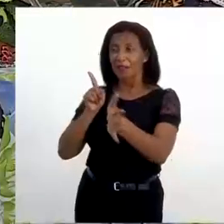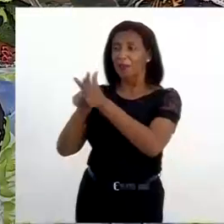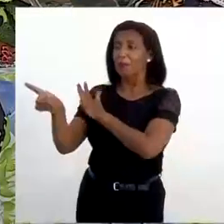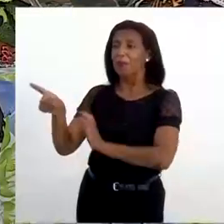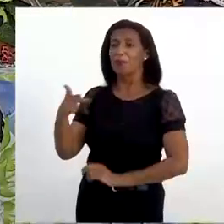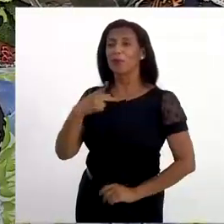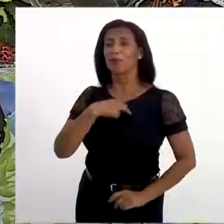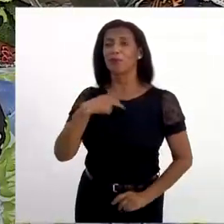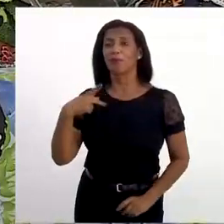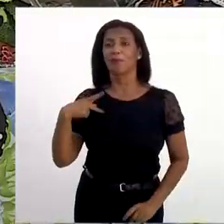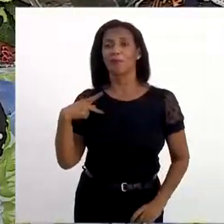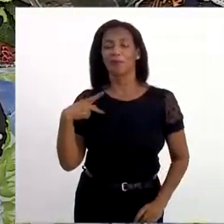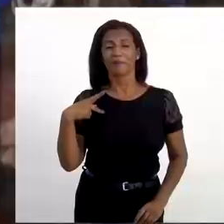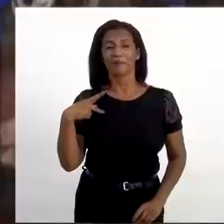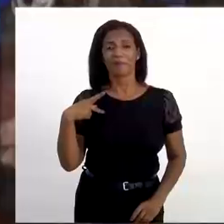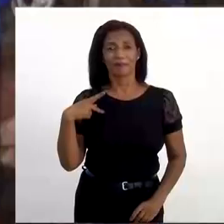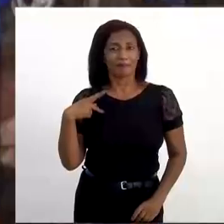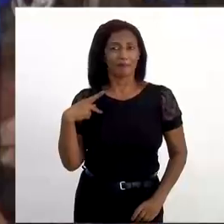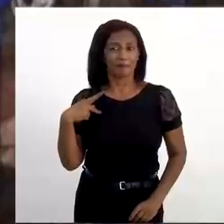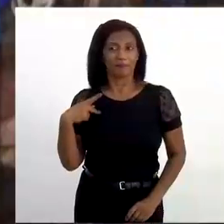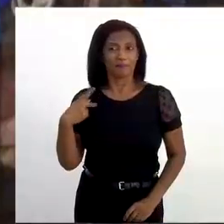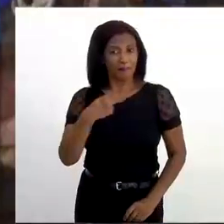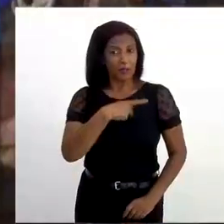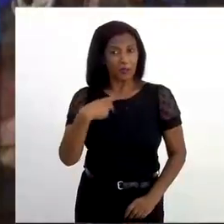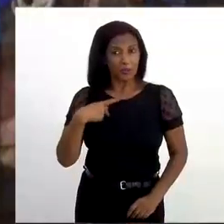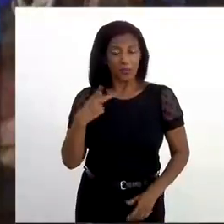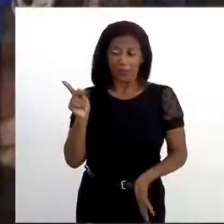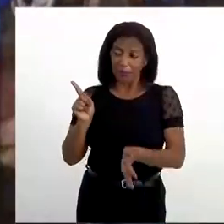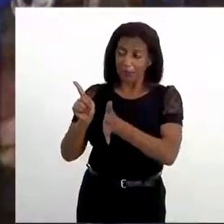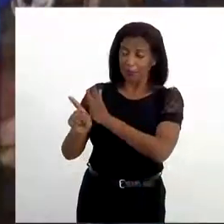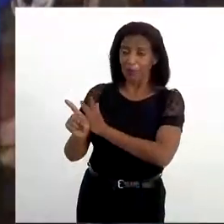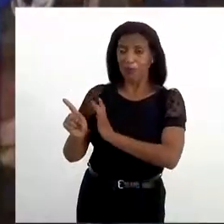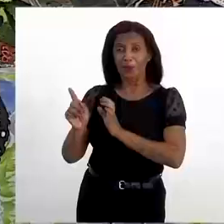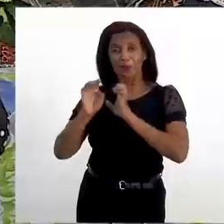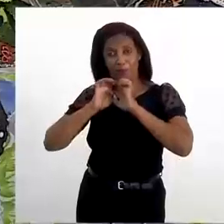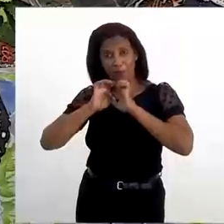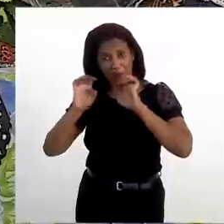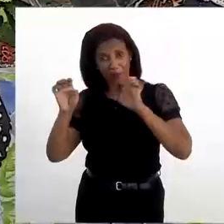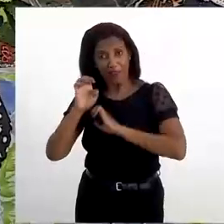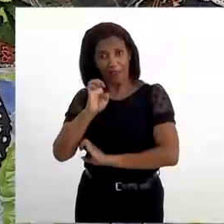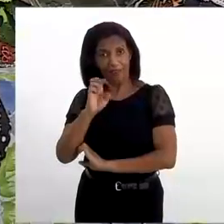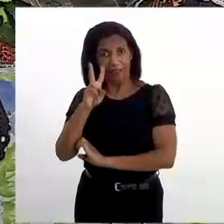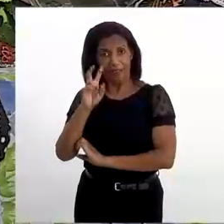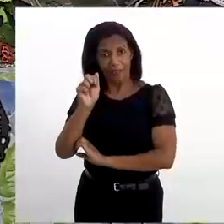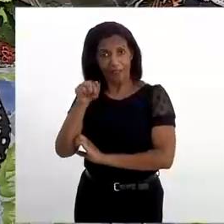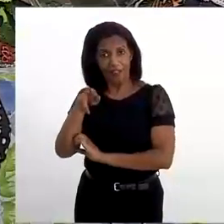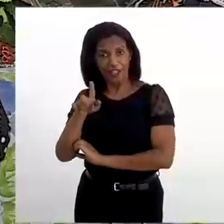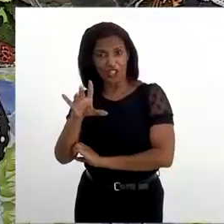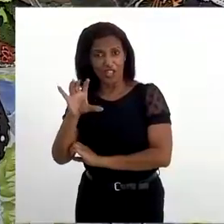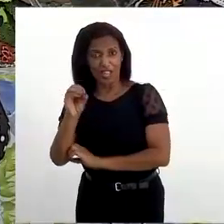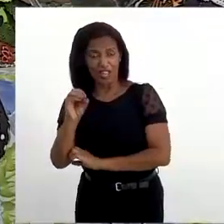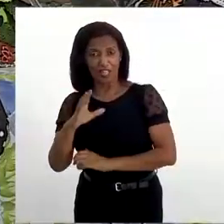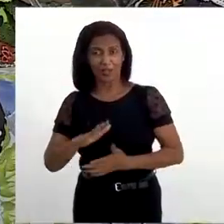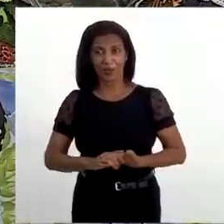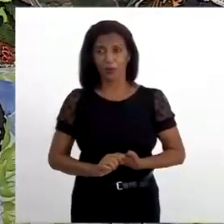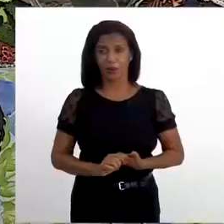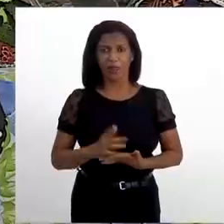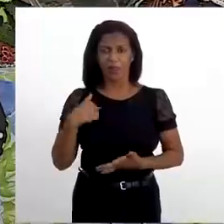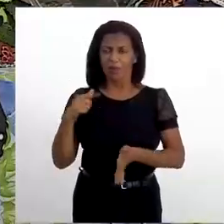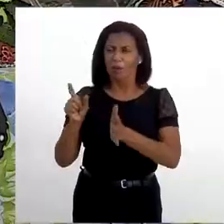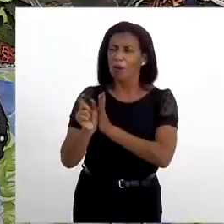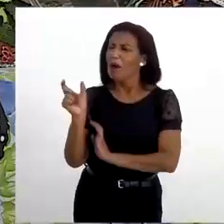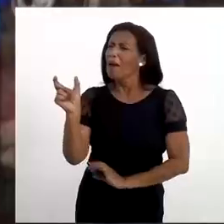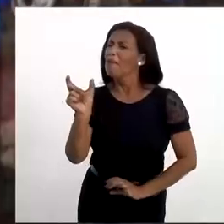pergunto ao pastor Ayur Balogun. Pastor. Evangélico. Mãe Nilce. Essa